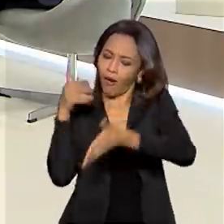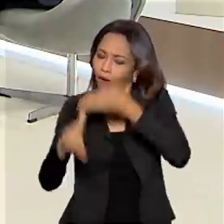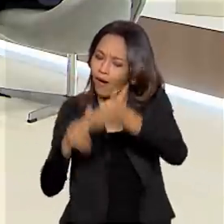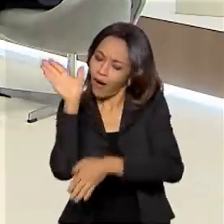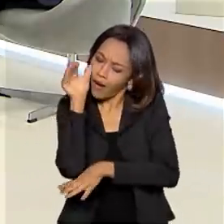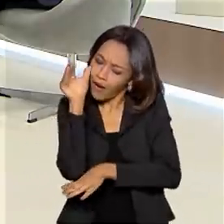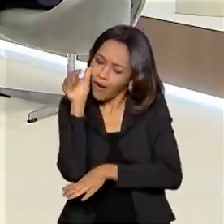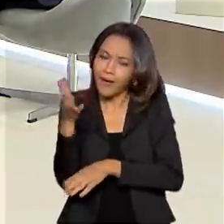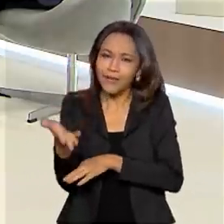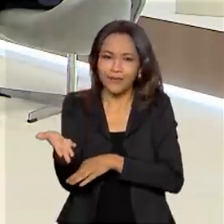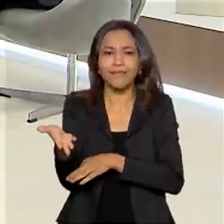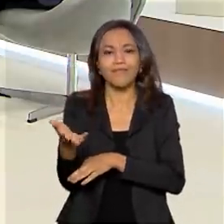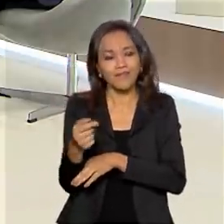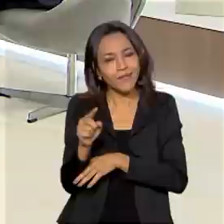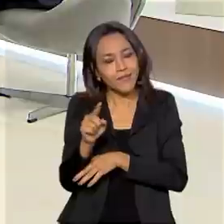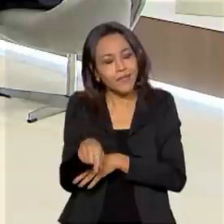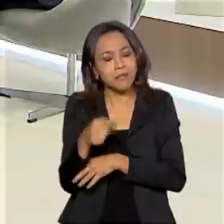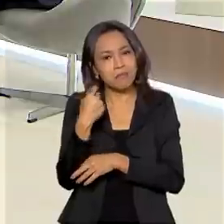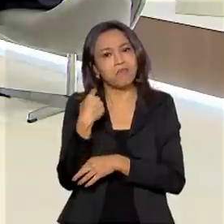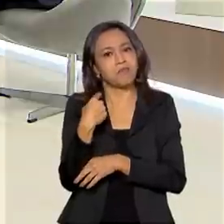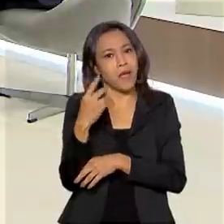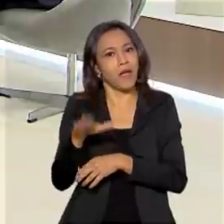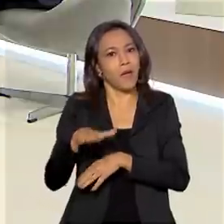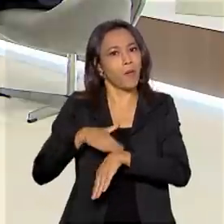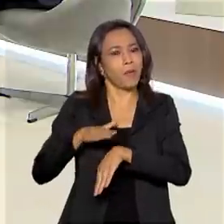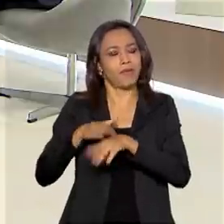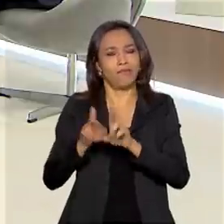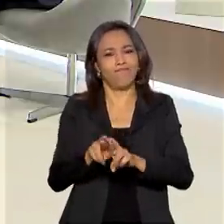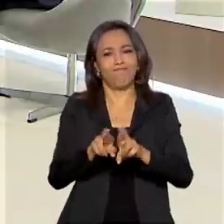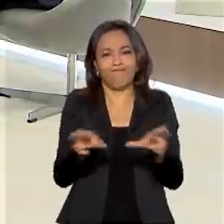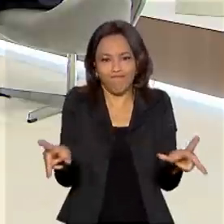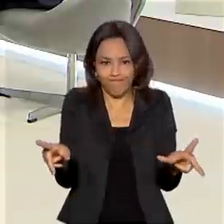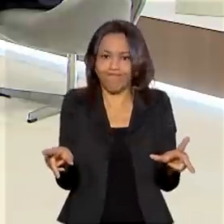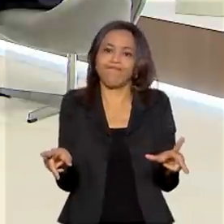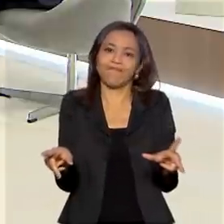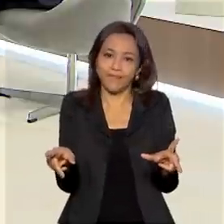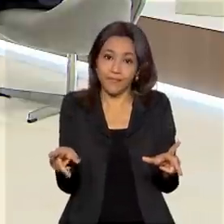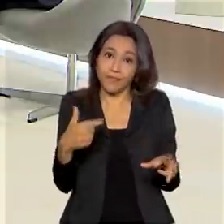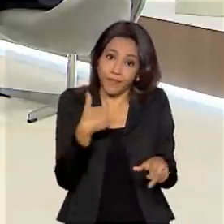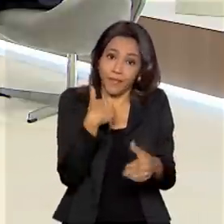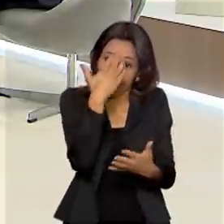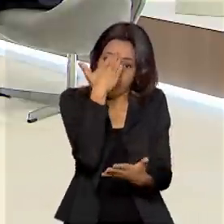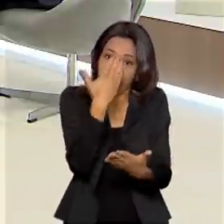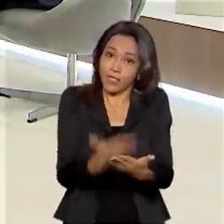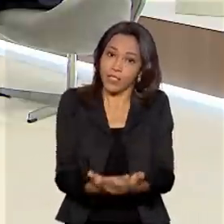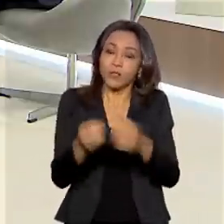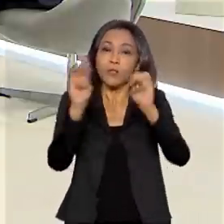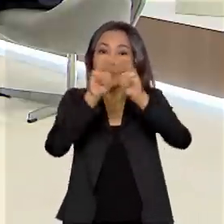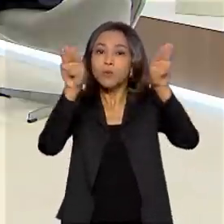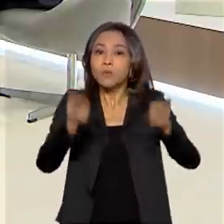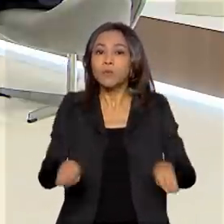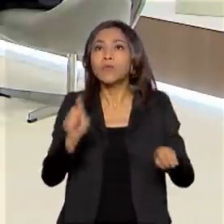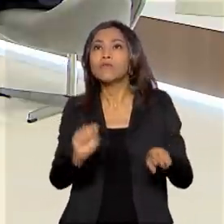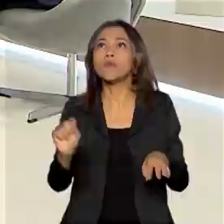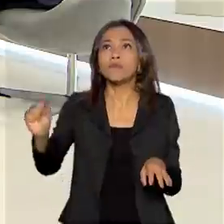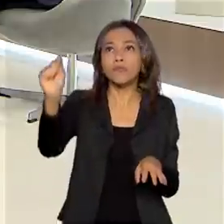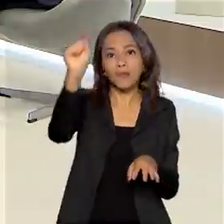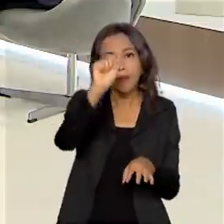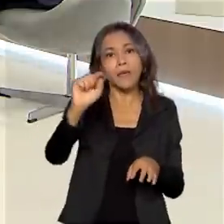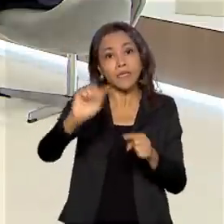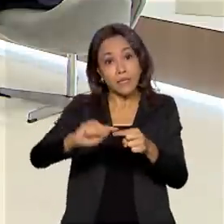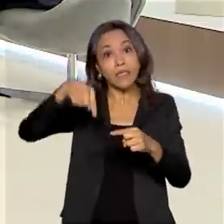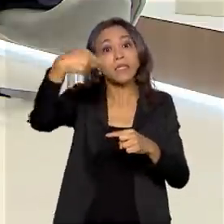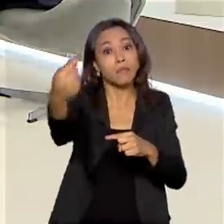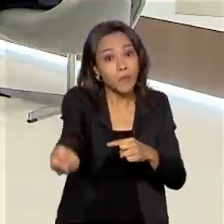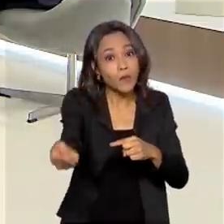é realmente um momento muito diferente. E eu acredito que os museus também, pós pandemia,